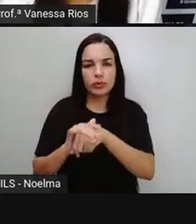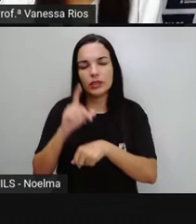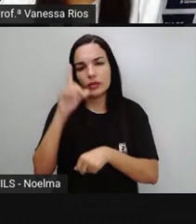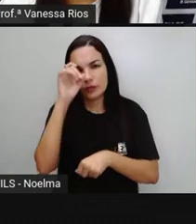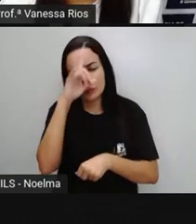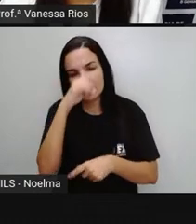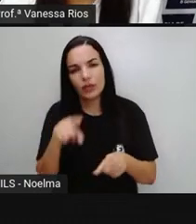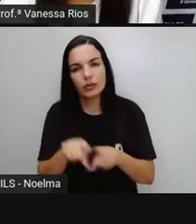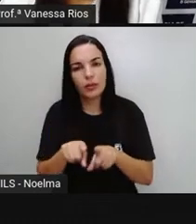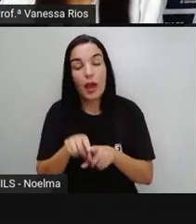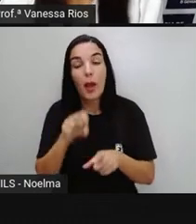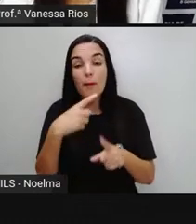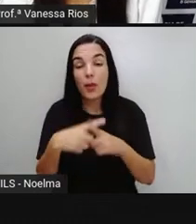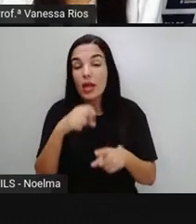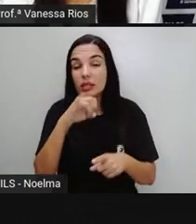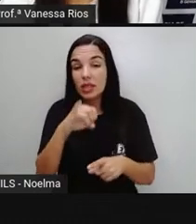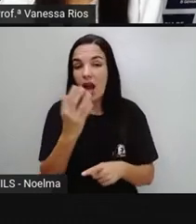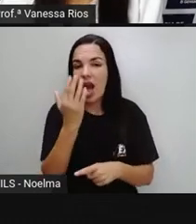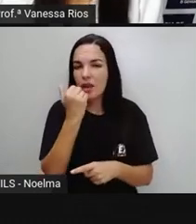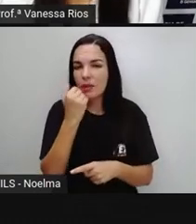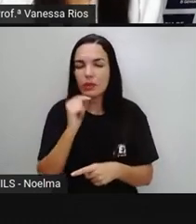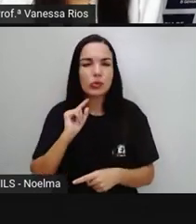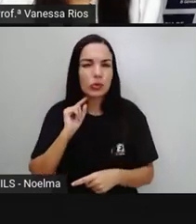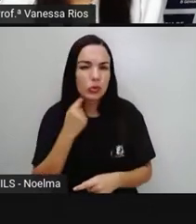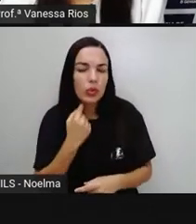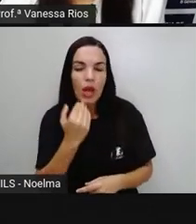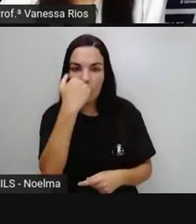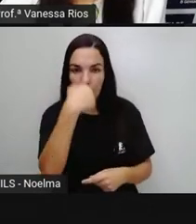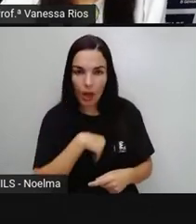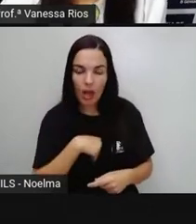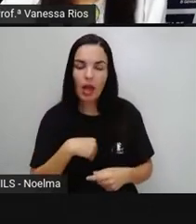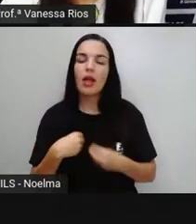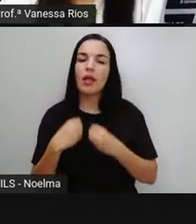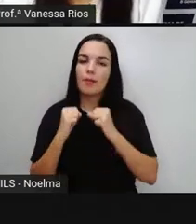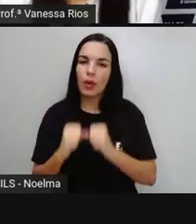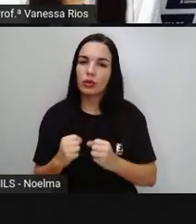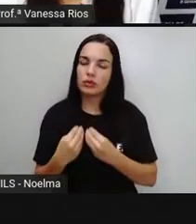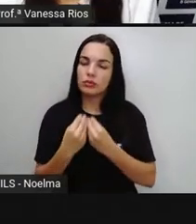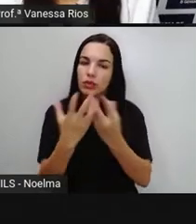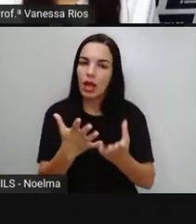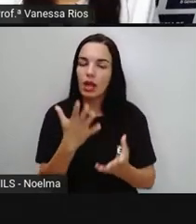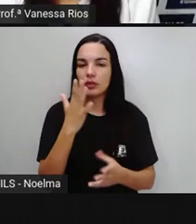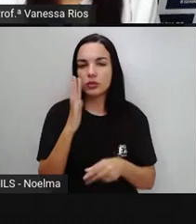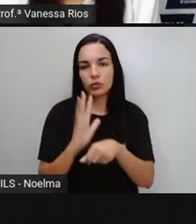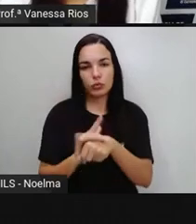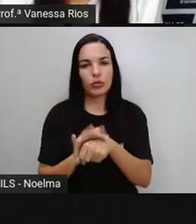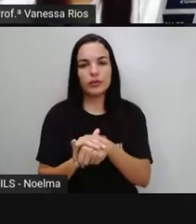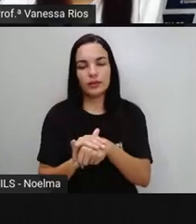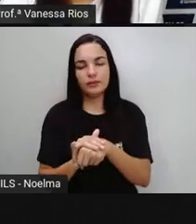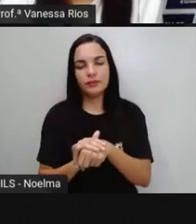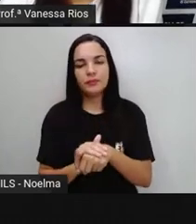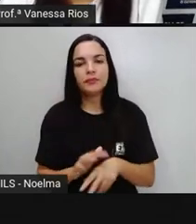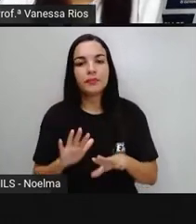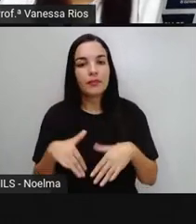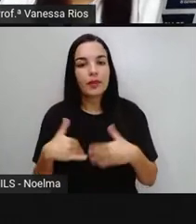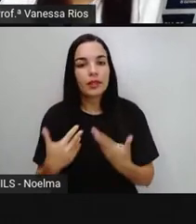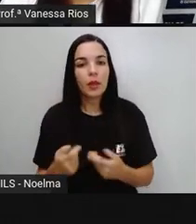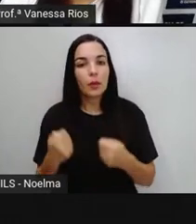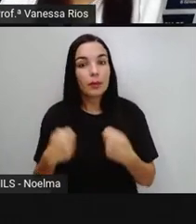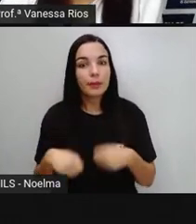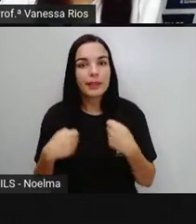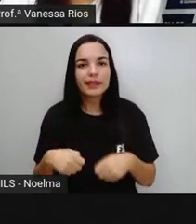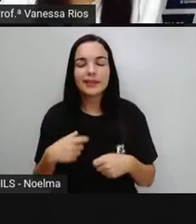Contaminados Podem trazer Então essa atividade Lavar a fruta Lavar a verdura É algo Que